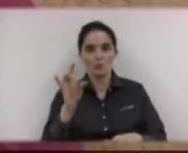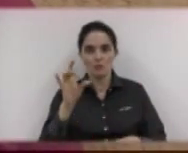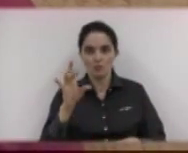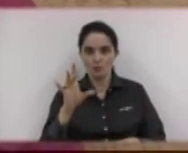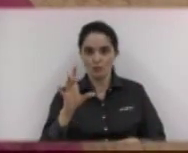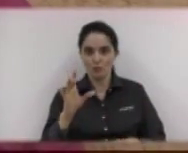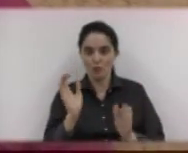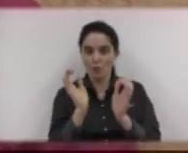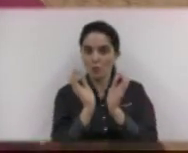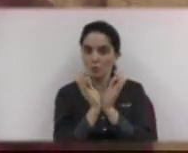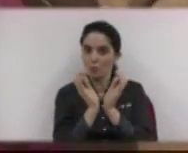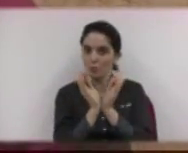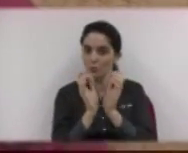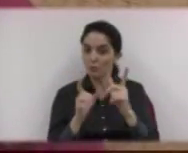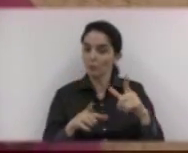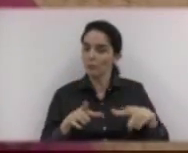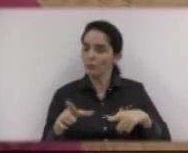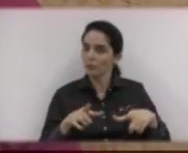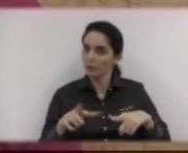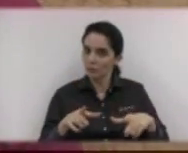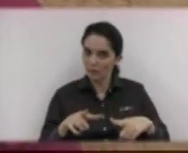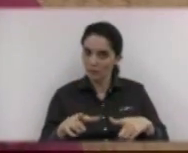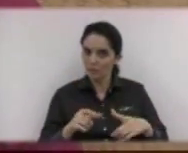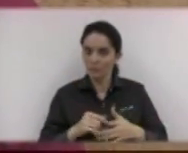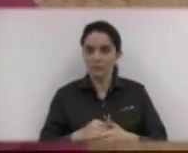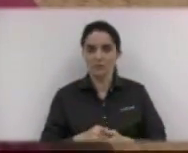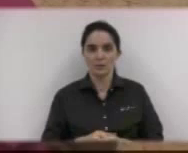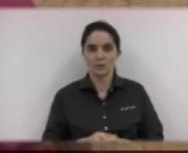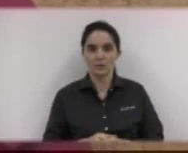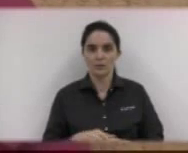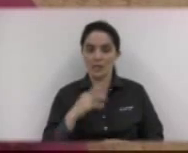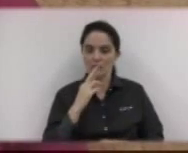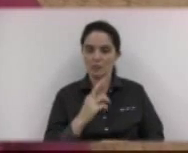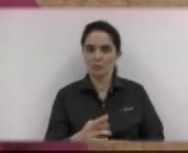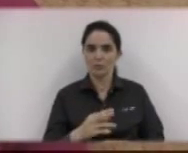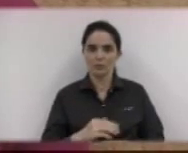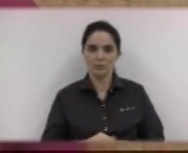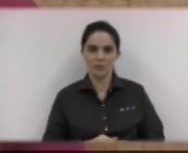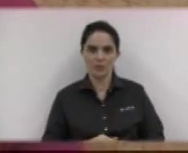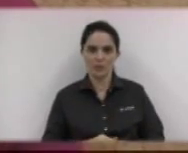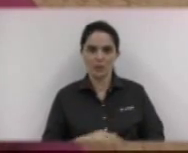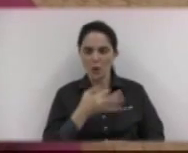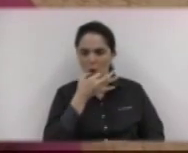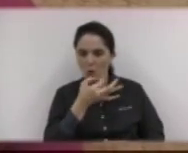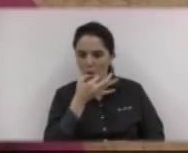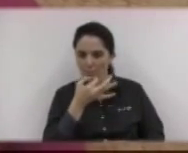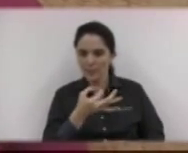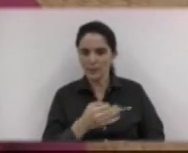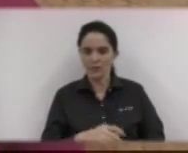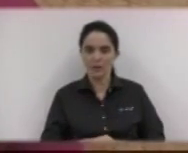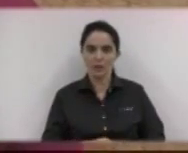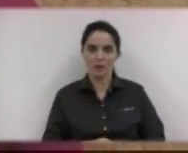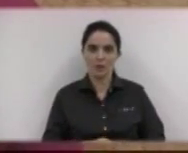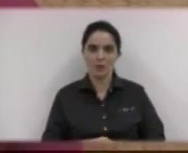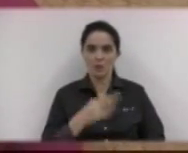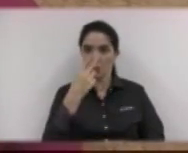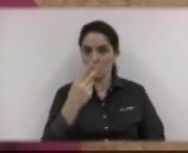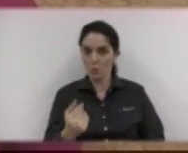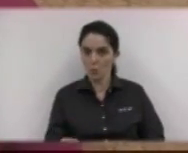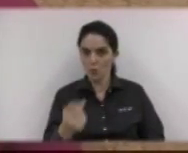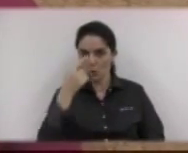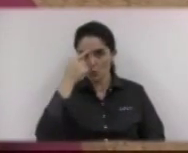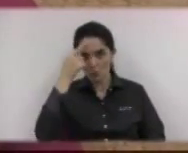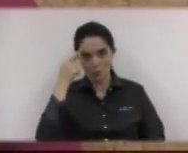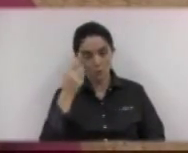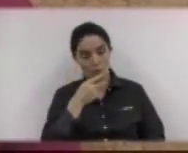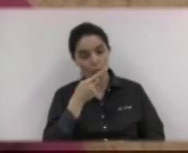fosse construído, para que os trabalhadores pudessem dar palpite. Como diz o companheiro Wilson, o lugar dos trabalhadores se